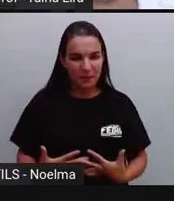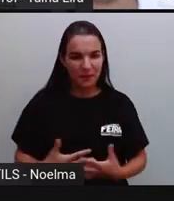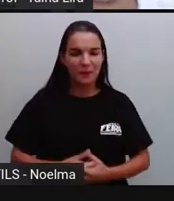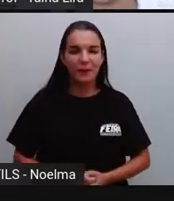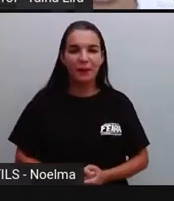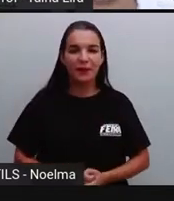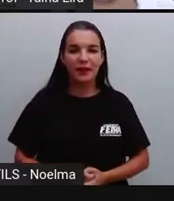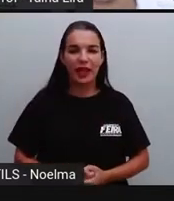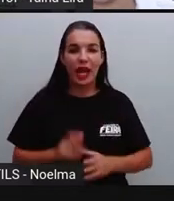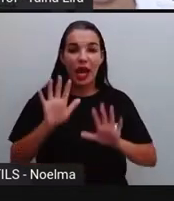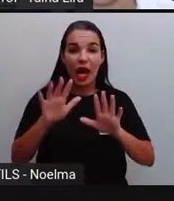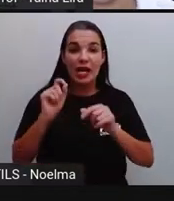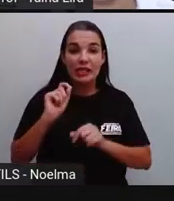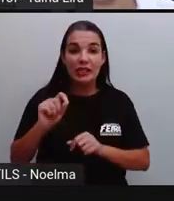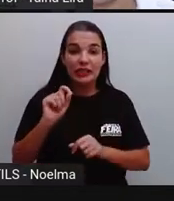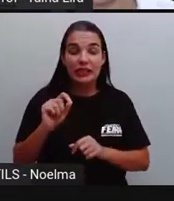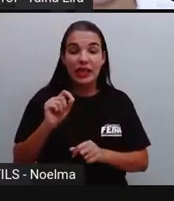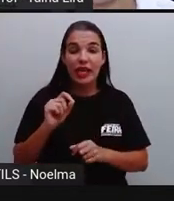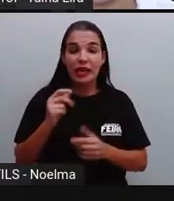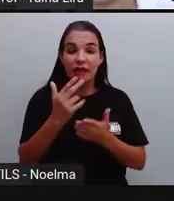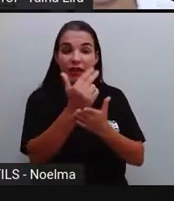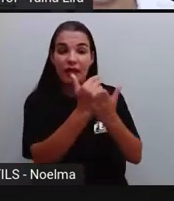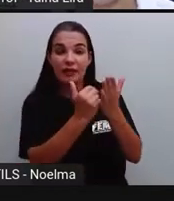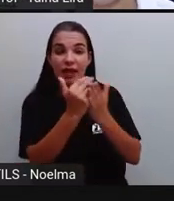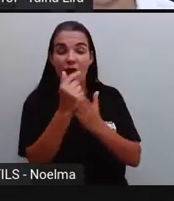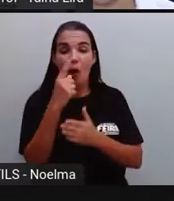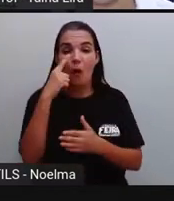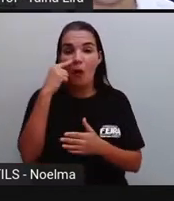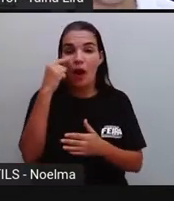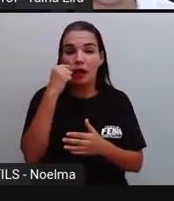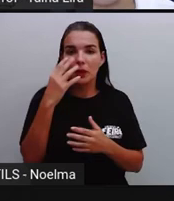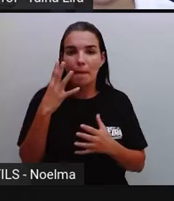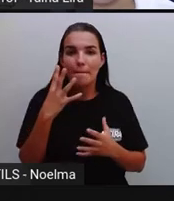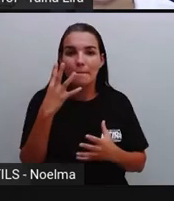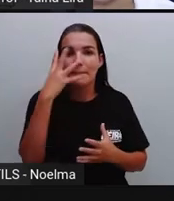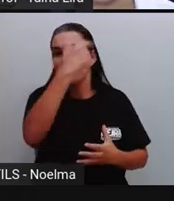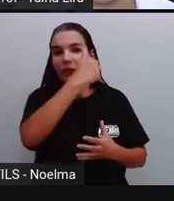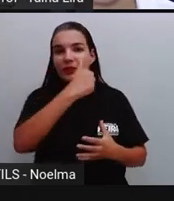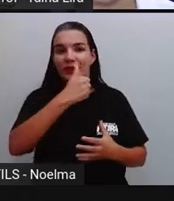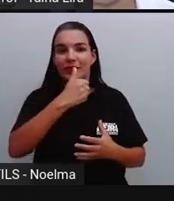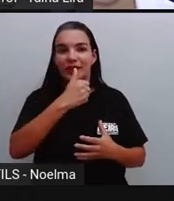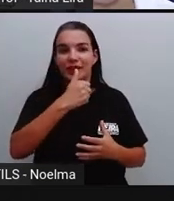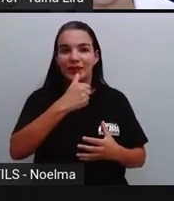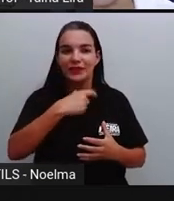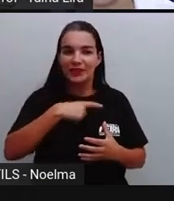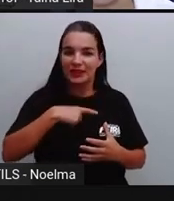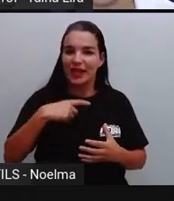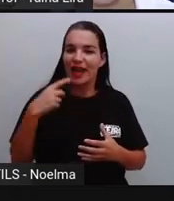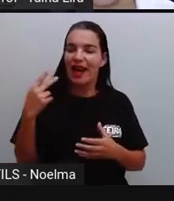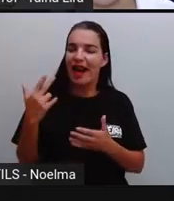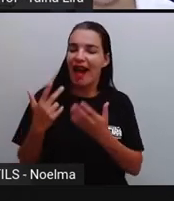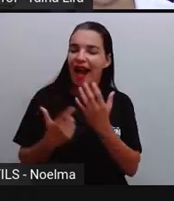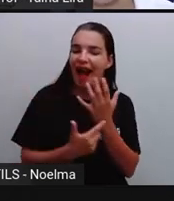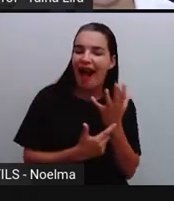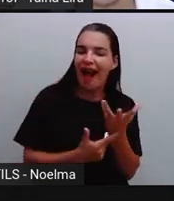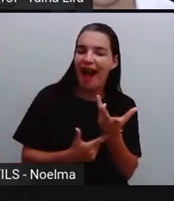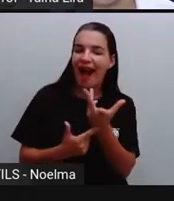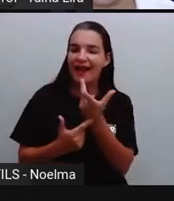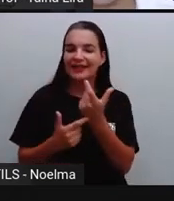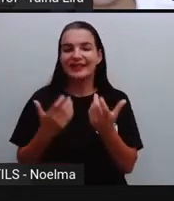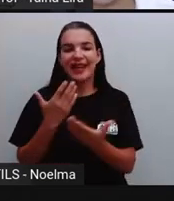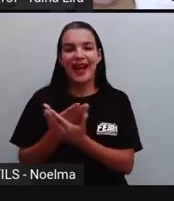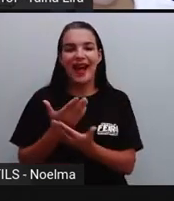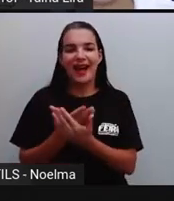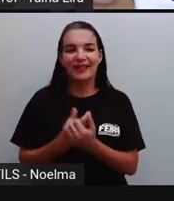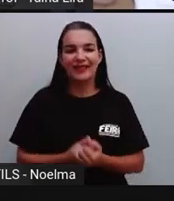Quem quiser desenhar um rato bem bonito, pode desenhar aí um rato bem bonito na aula de artes. E aí a professora